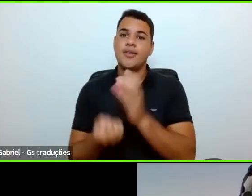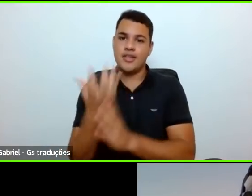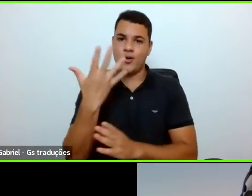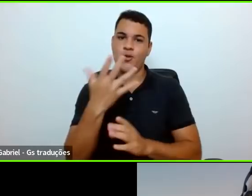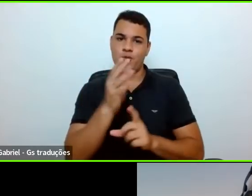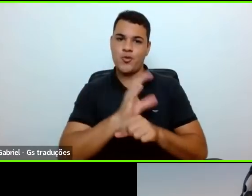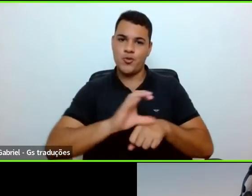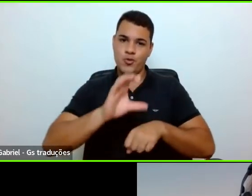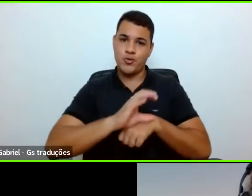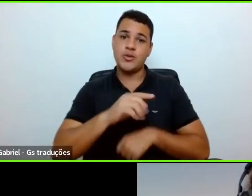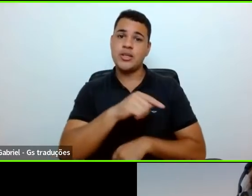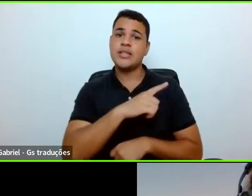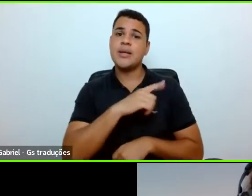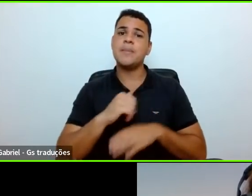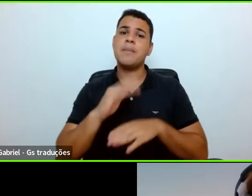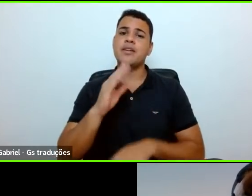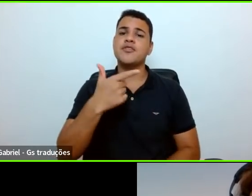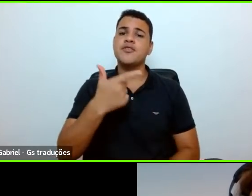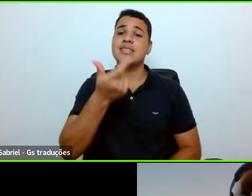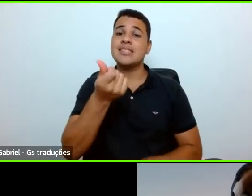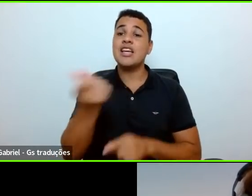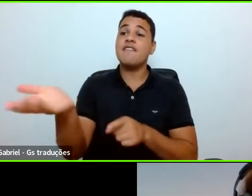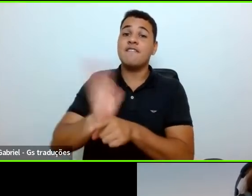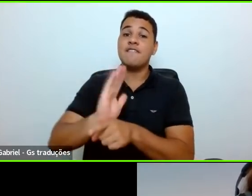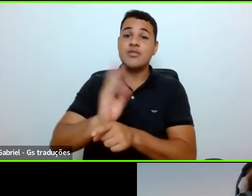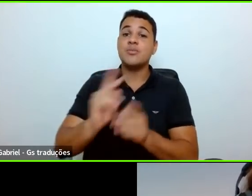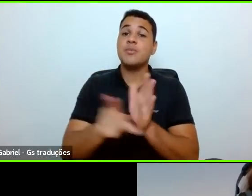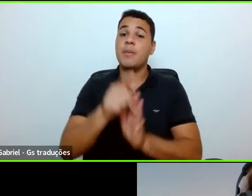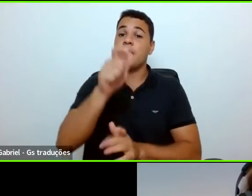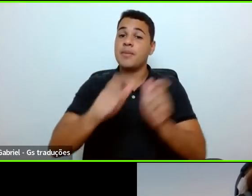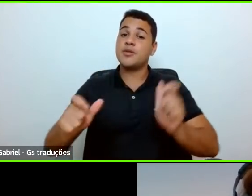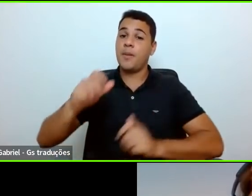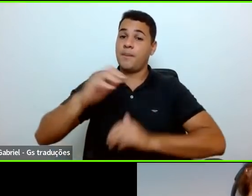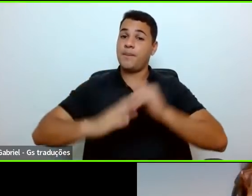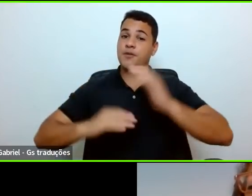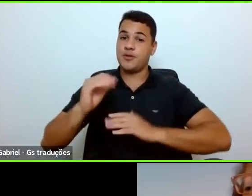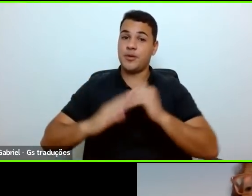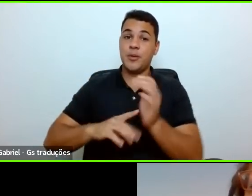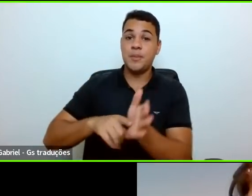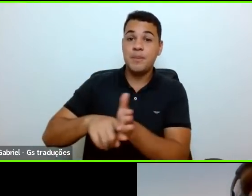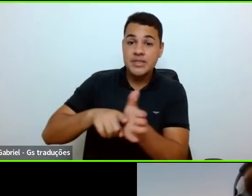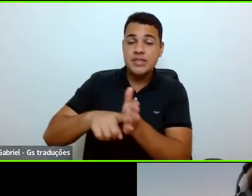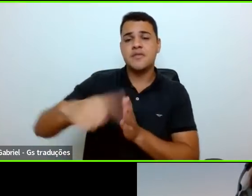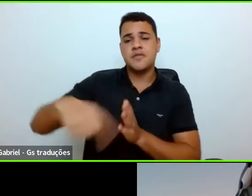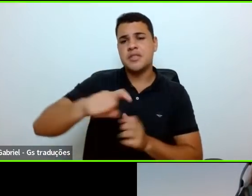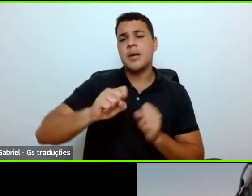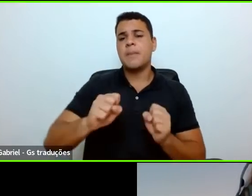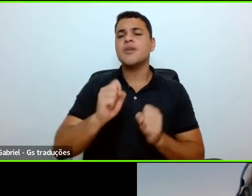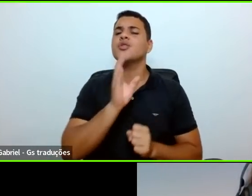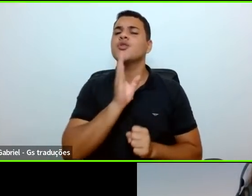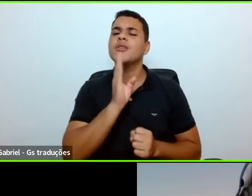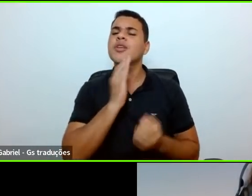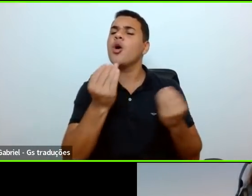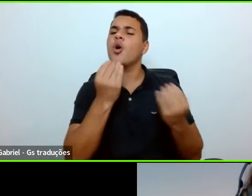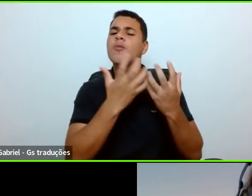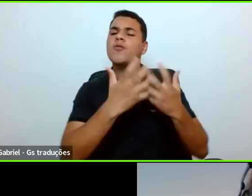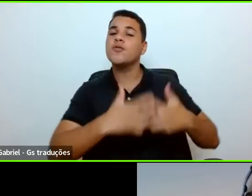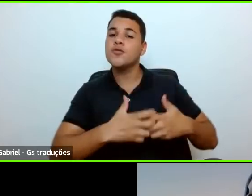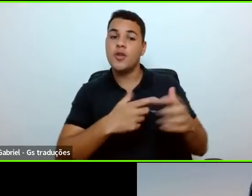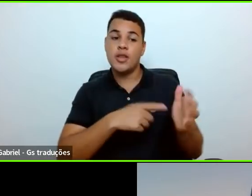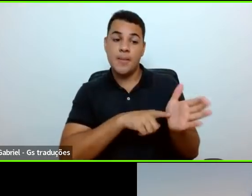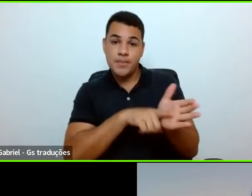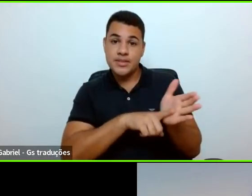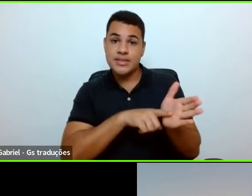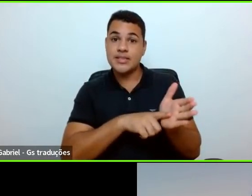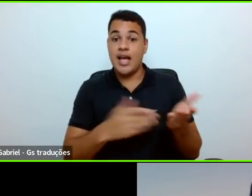vídeos de pesquisadores para vocês conhecerem um pouco da pesquisa nesse momento na nossa